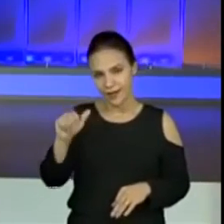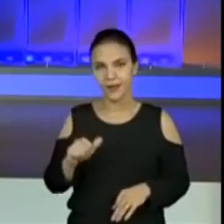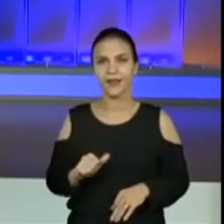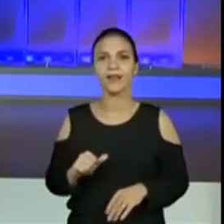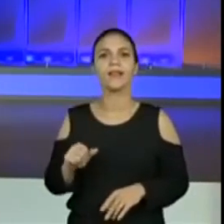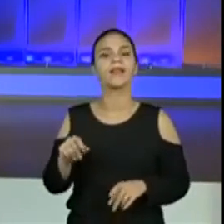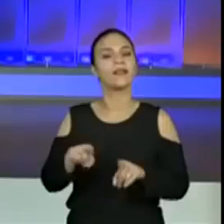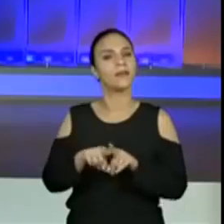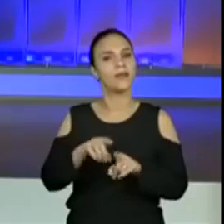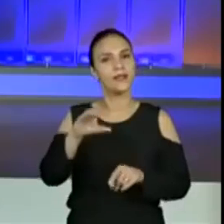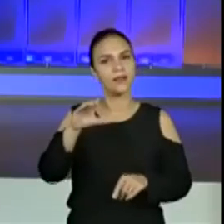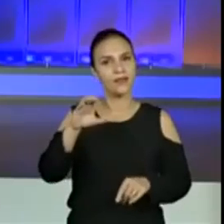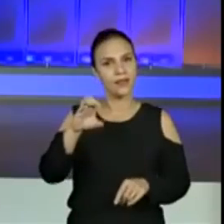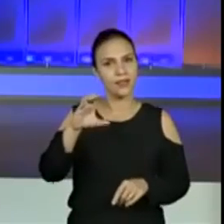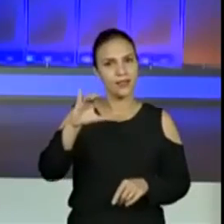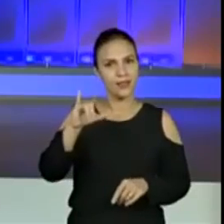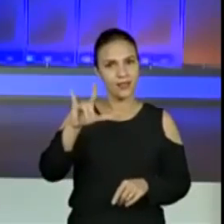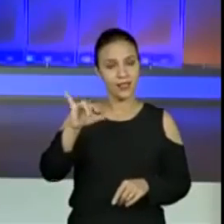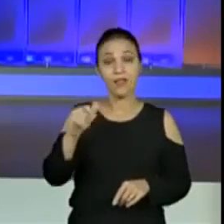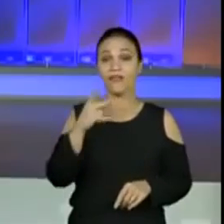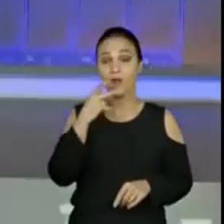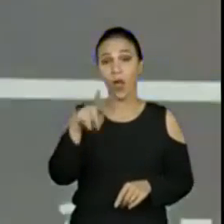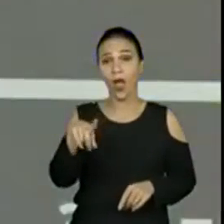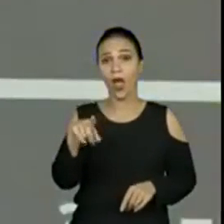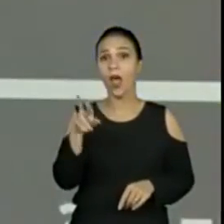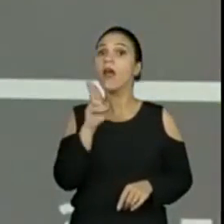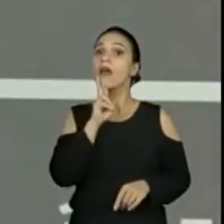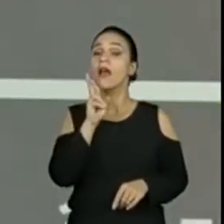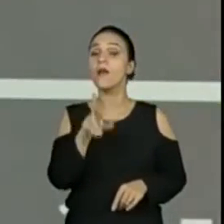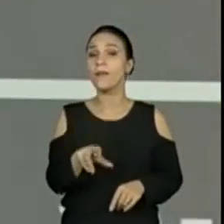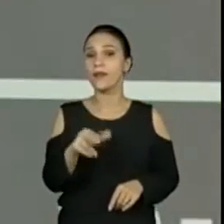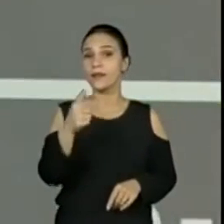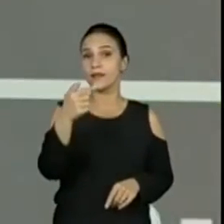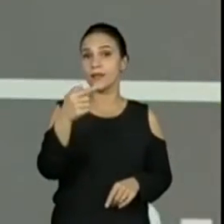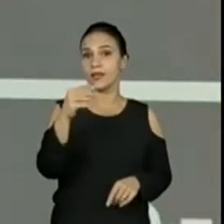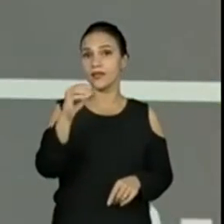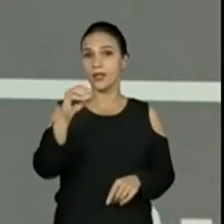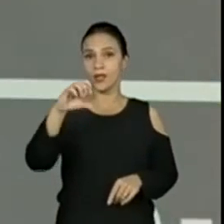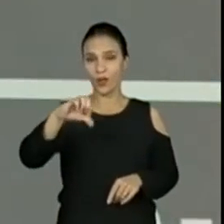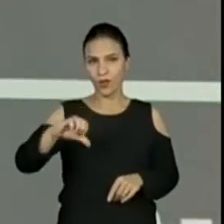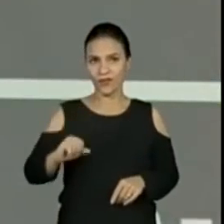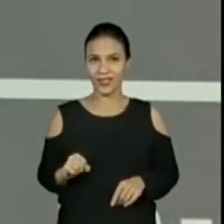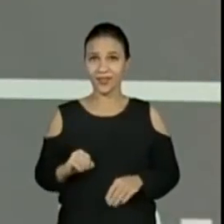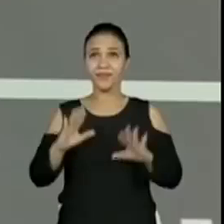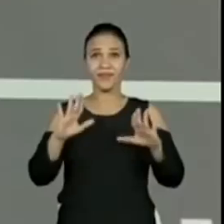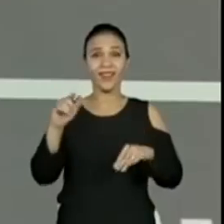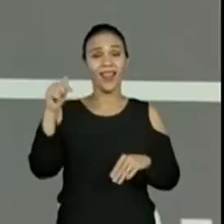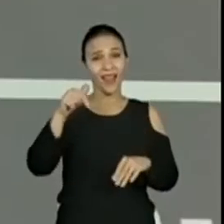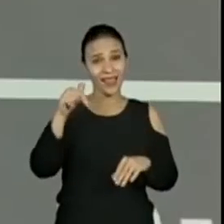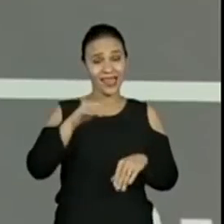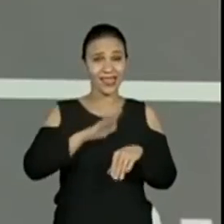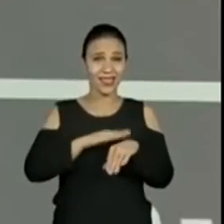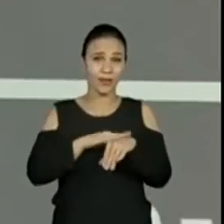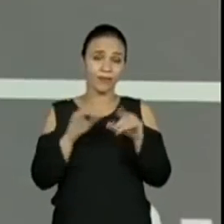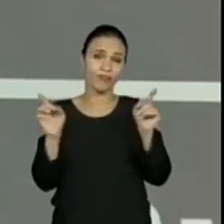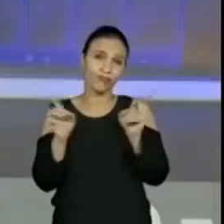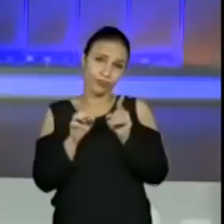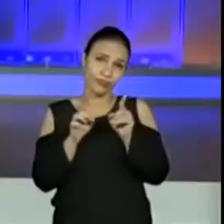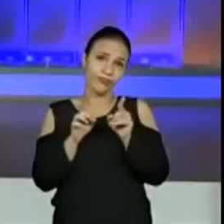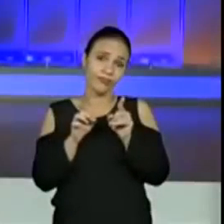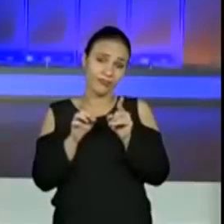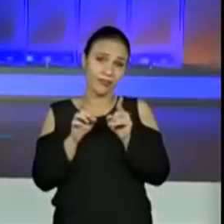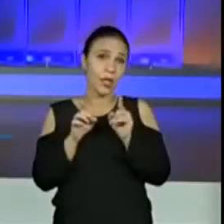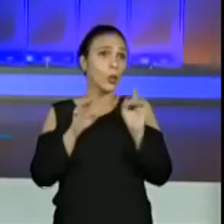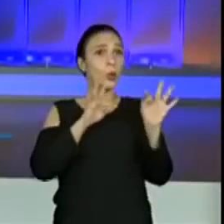disseram 709. Lembrando que nosso tempo aqui é um pouco curto para realizar